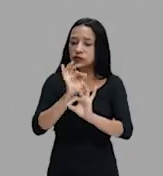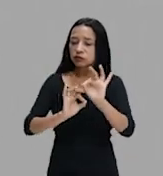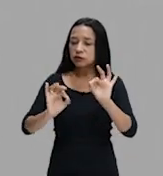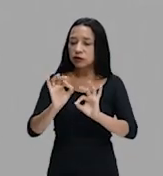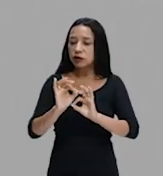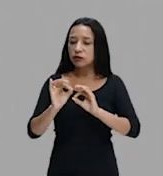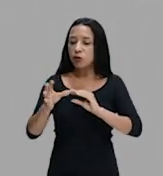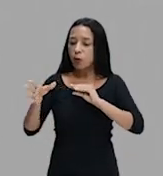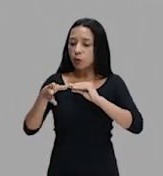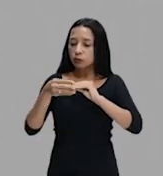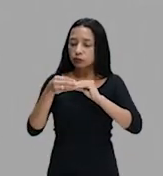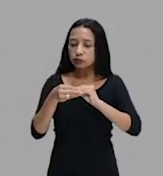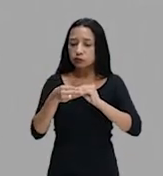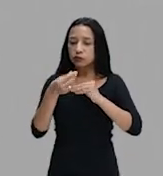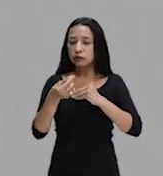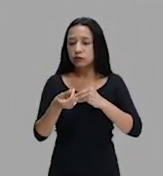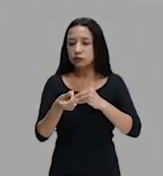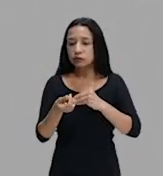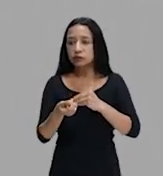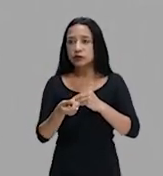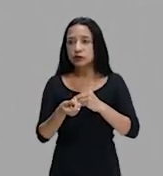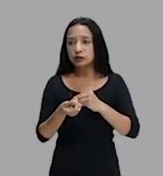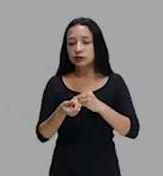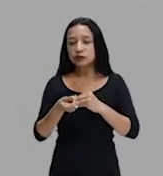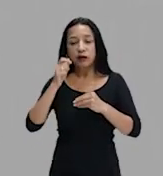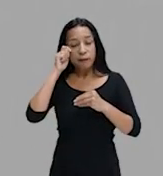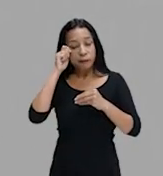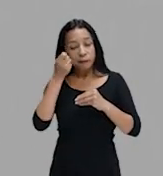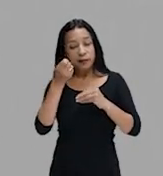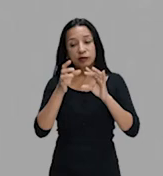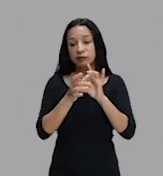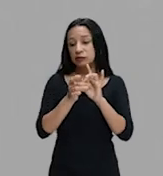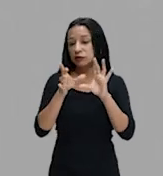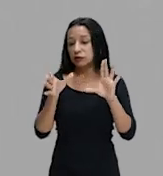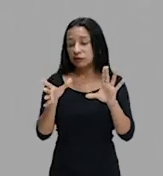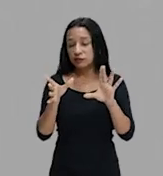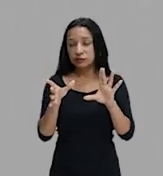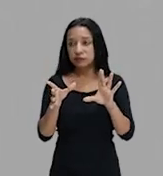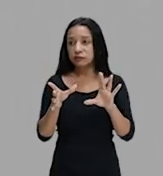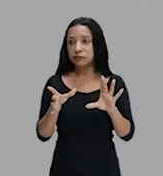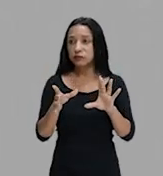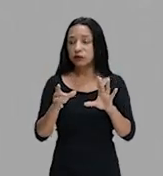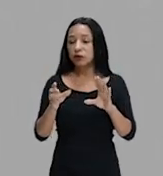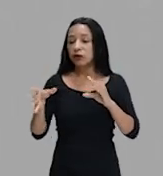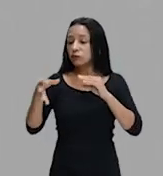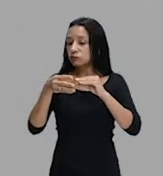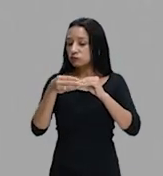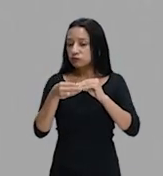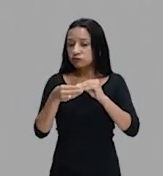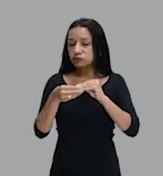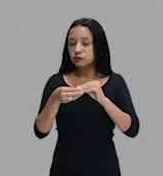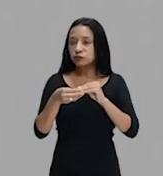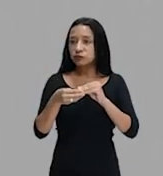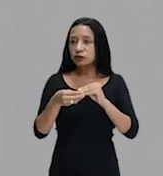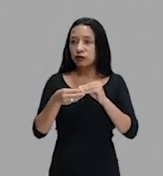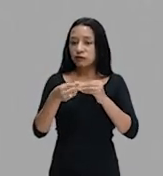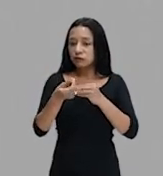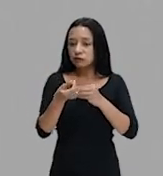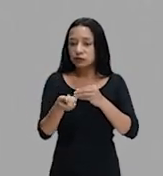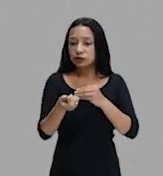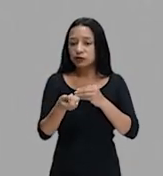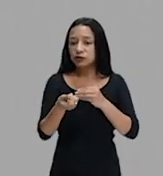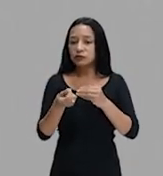juntavam dinheiro, eram negros alforreados, que juntavam dinheiro para comprar a liberdade